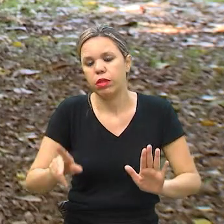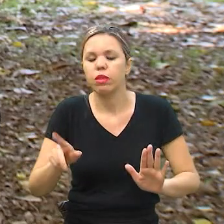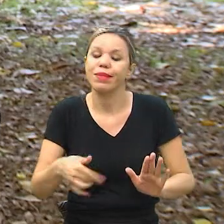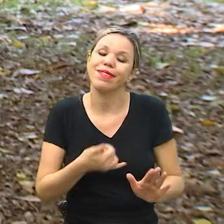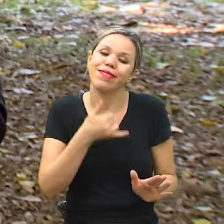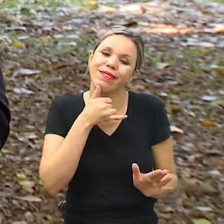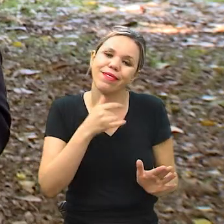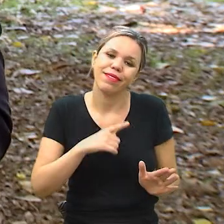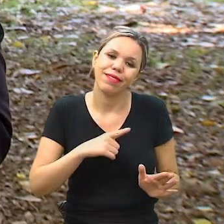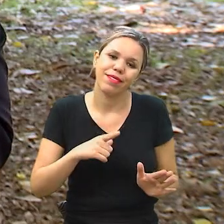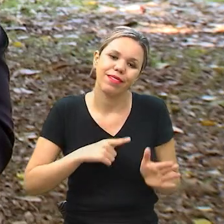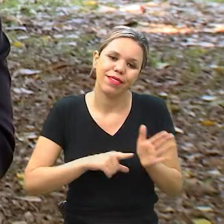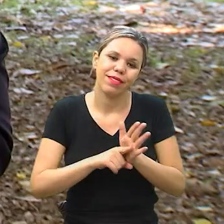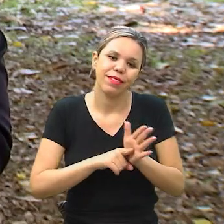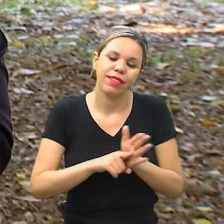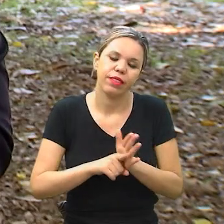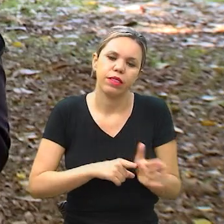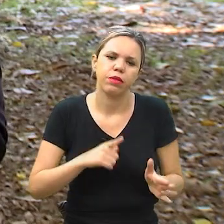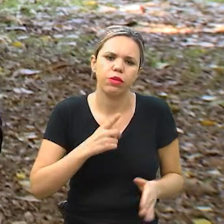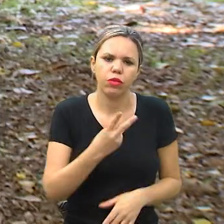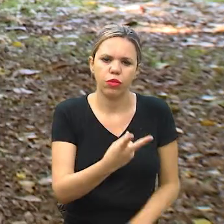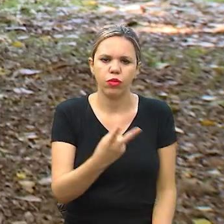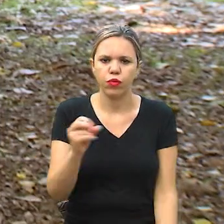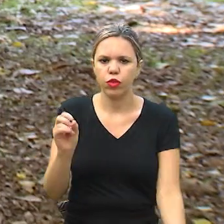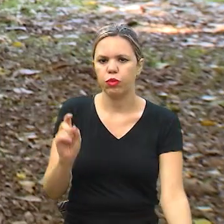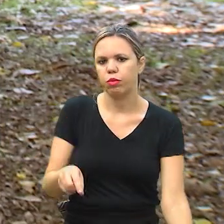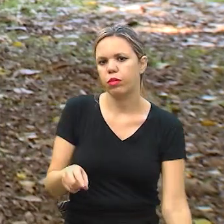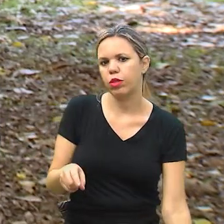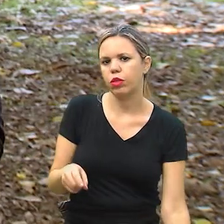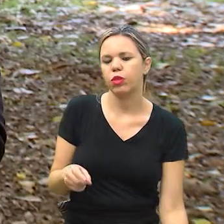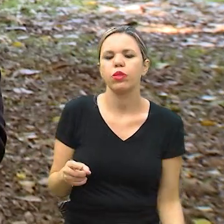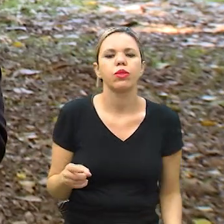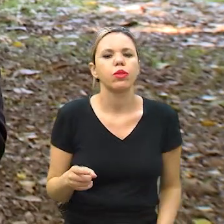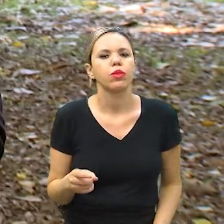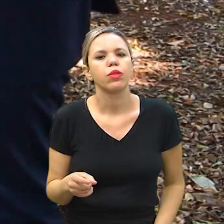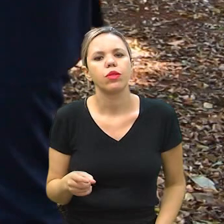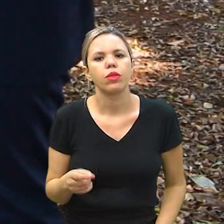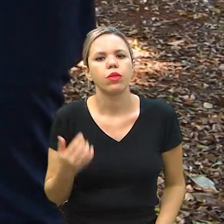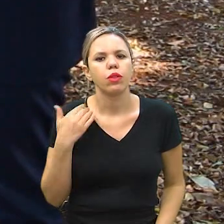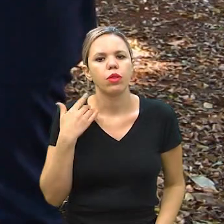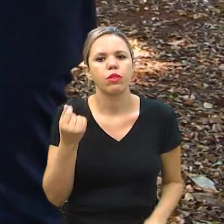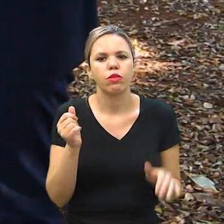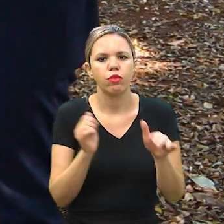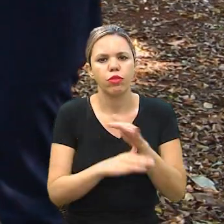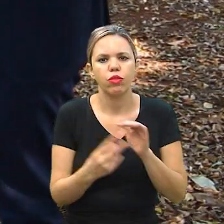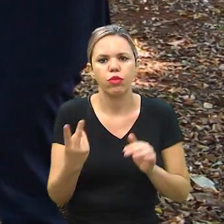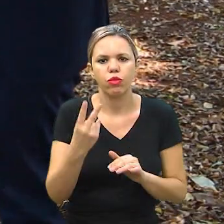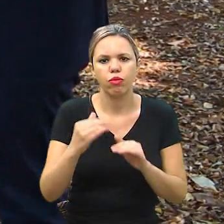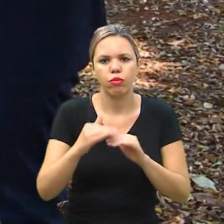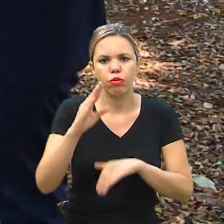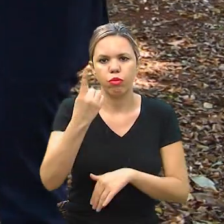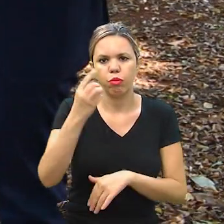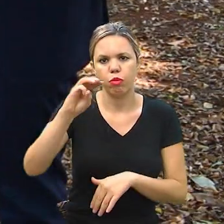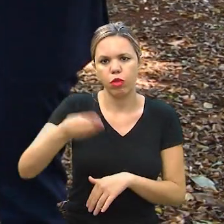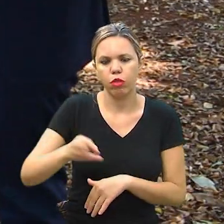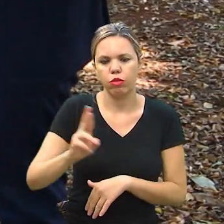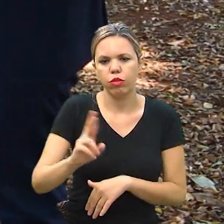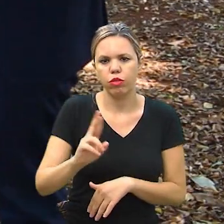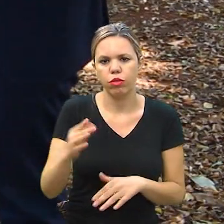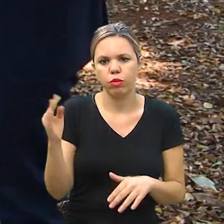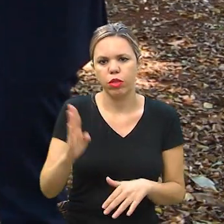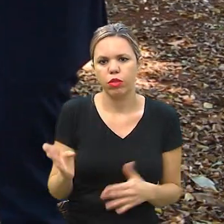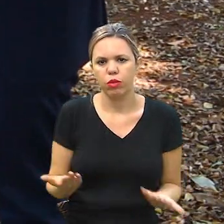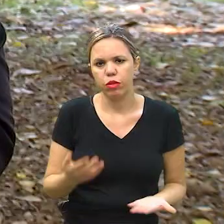Infelizmente, a gente teve um dado recente que existem mais de 20 mil contas de poupança com valor superior a um milhão de reais no Brasil